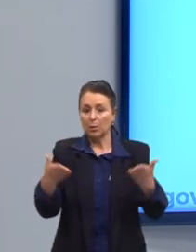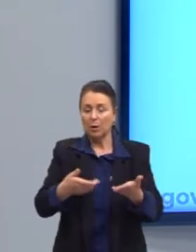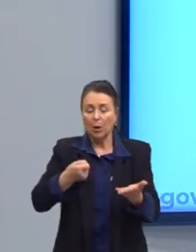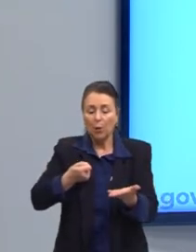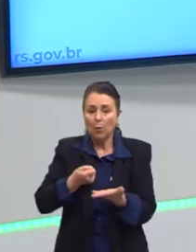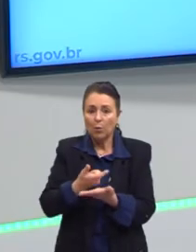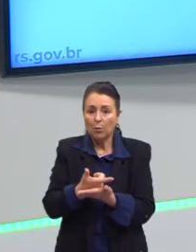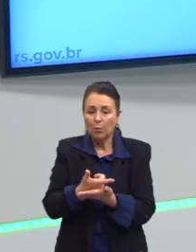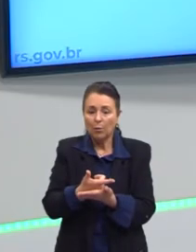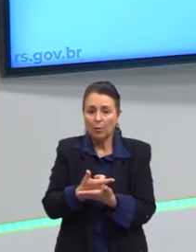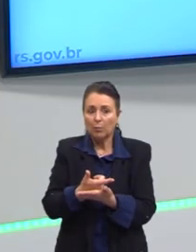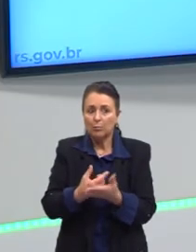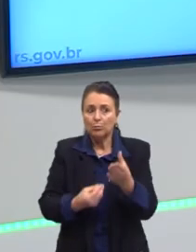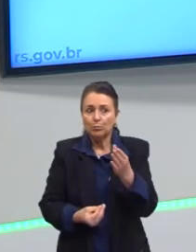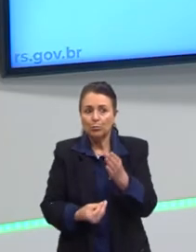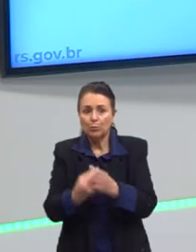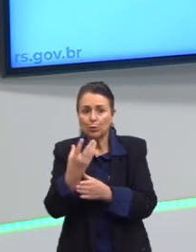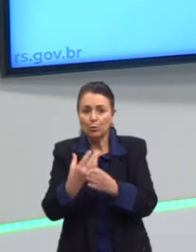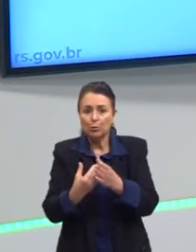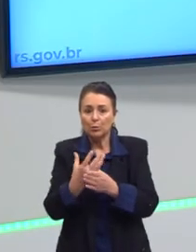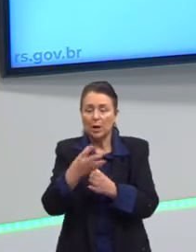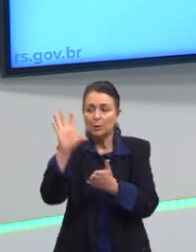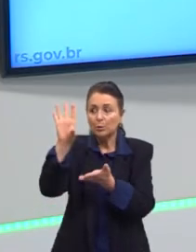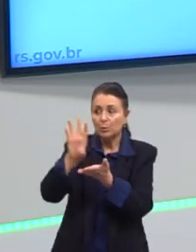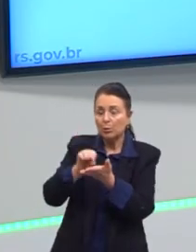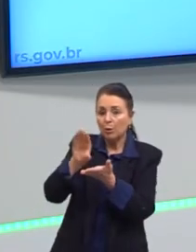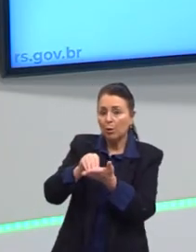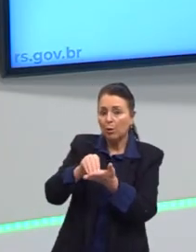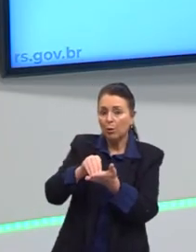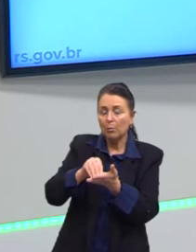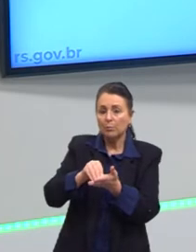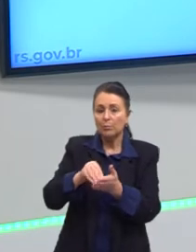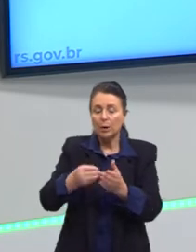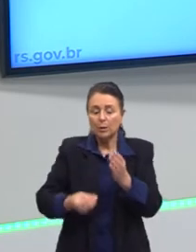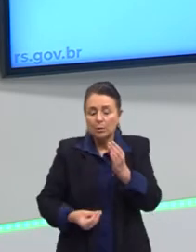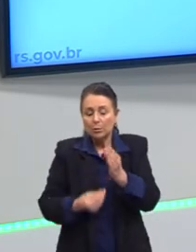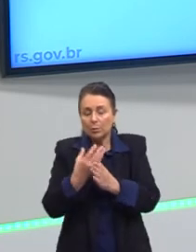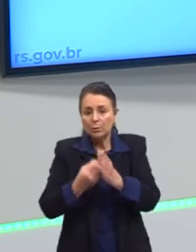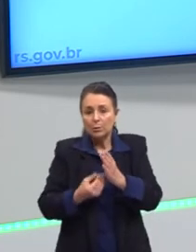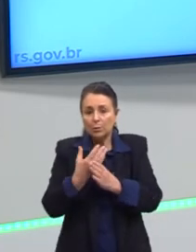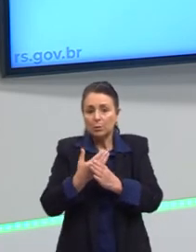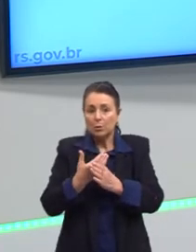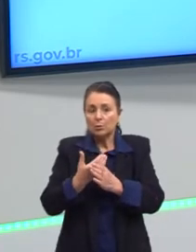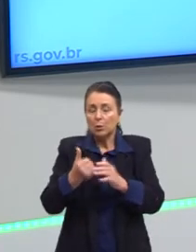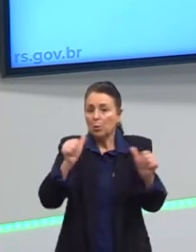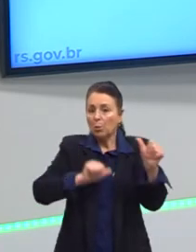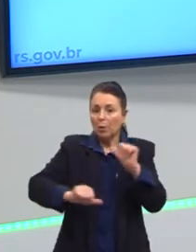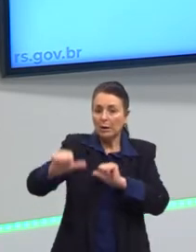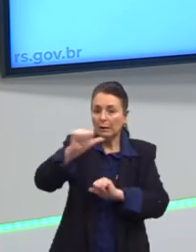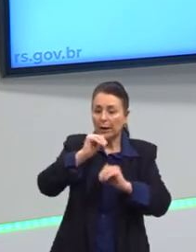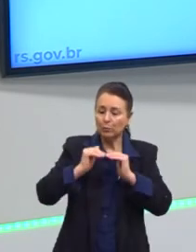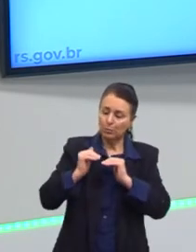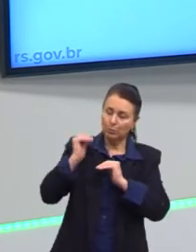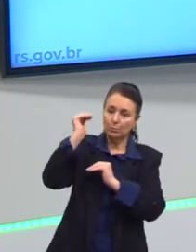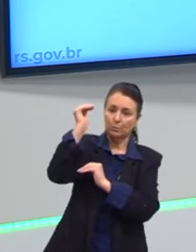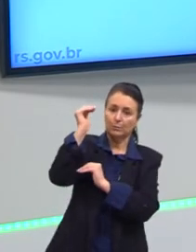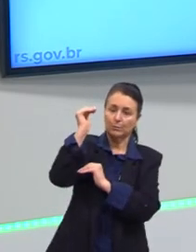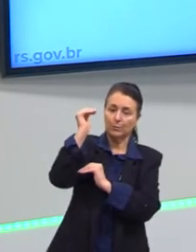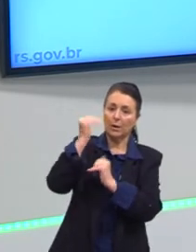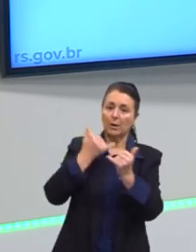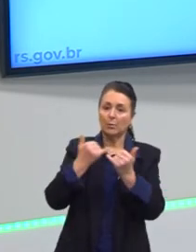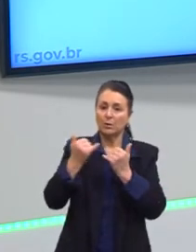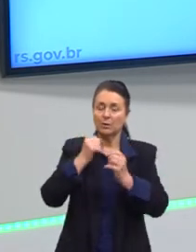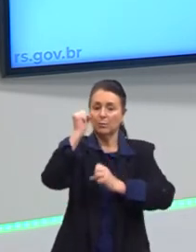produtos, réplicas dos produtos de alta qualidade. Por exemplo, a